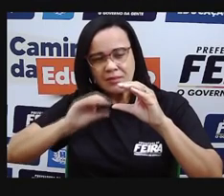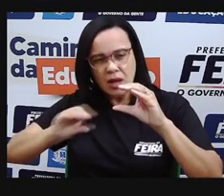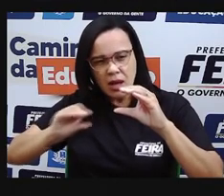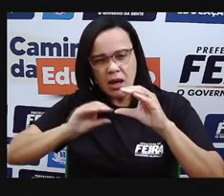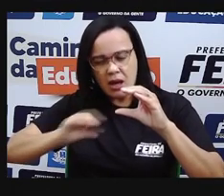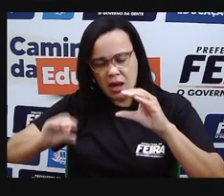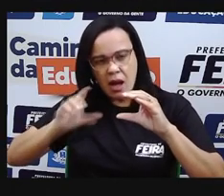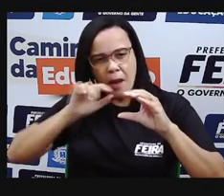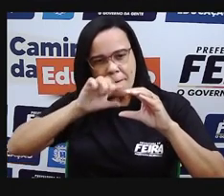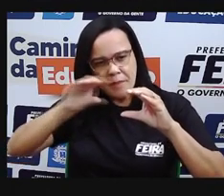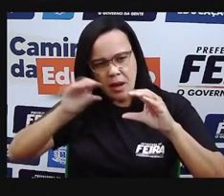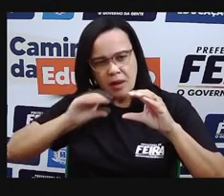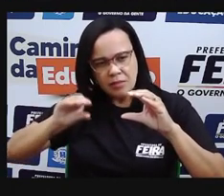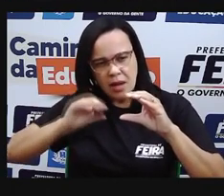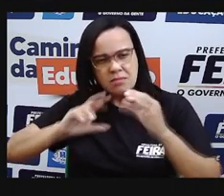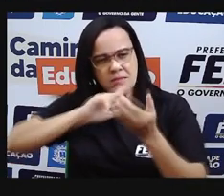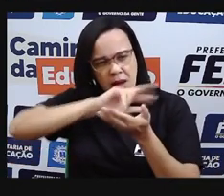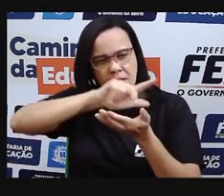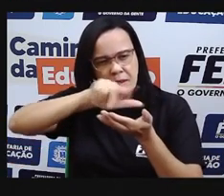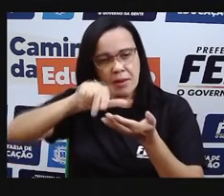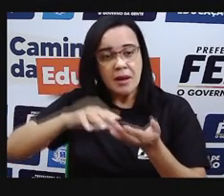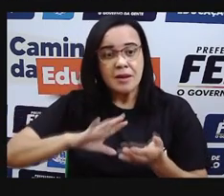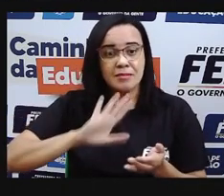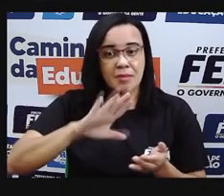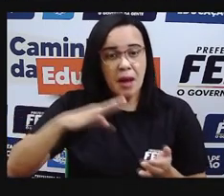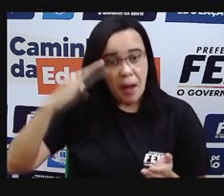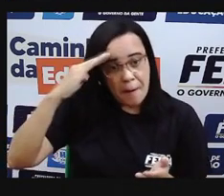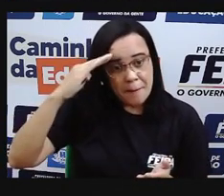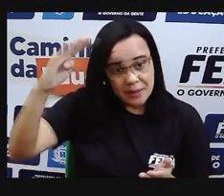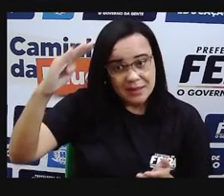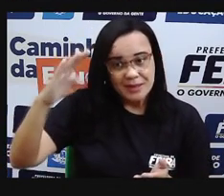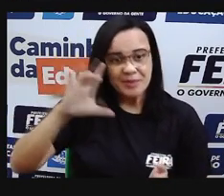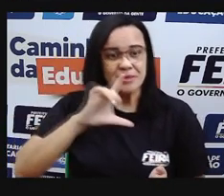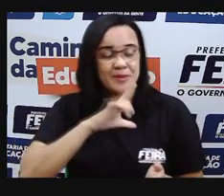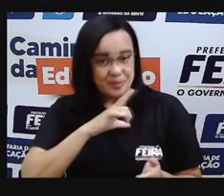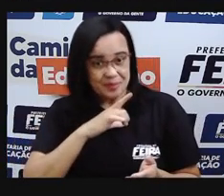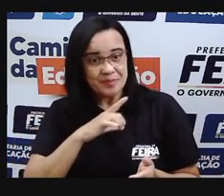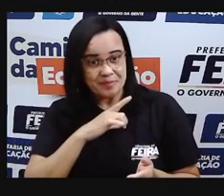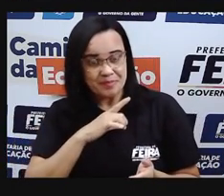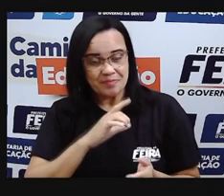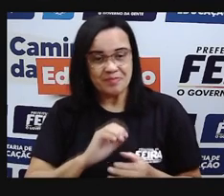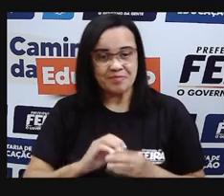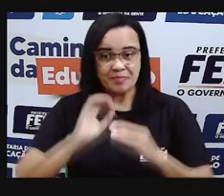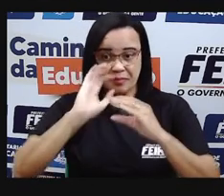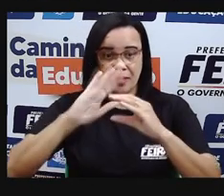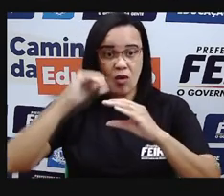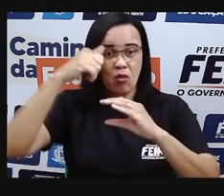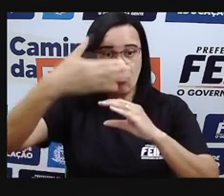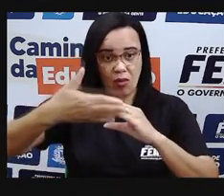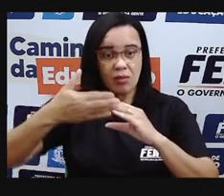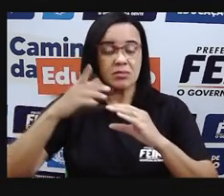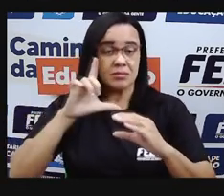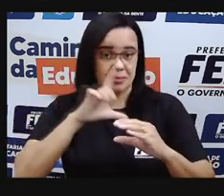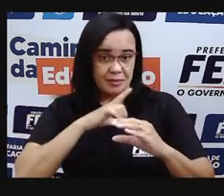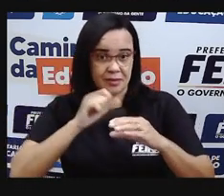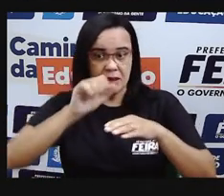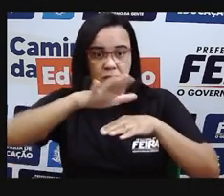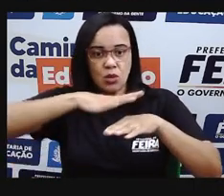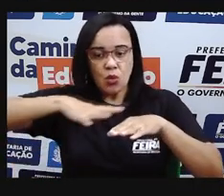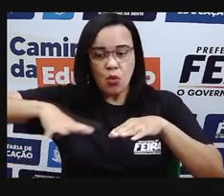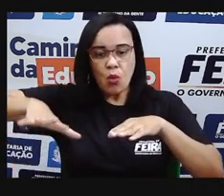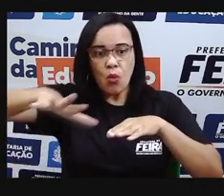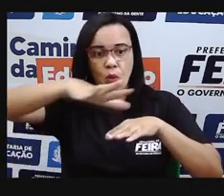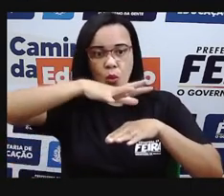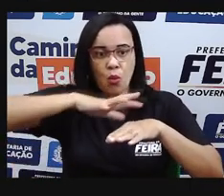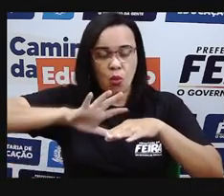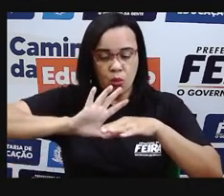Pensando da camada mais externa, que está mais afastada, né? Do nosso planeta, da superfície do nosso planeta, que